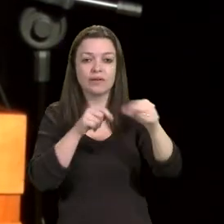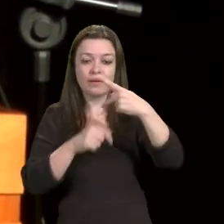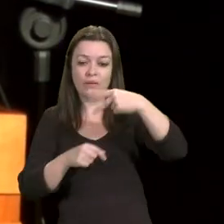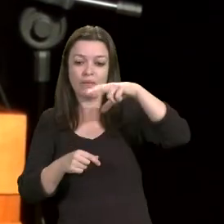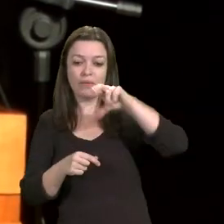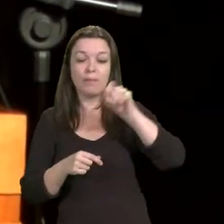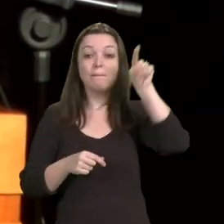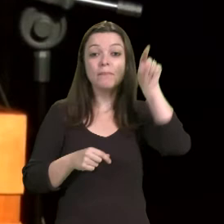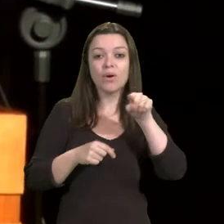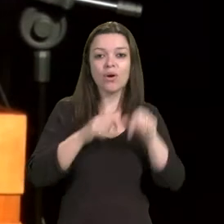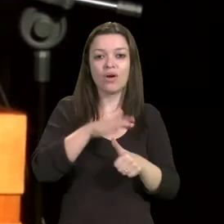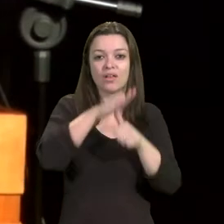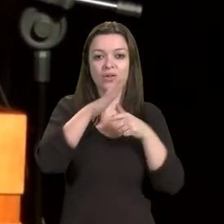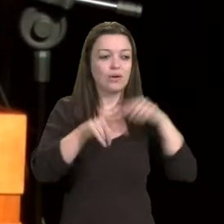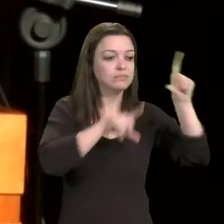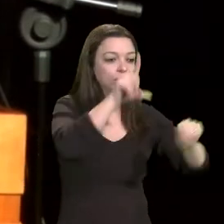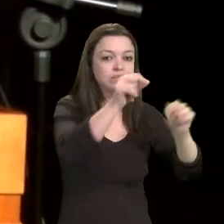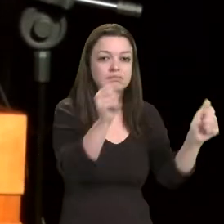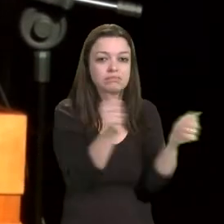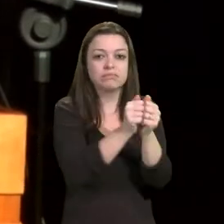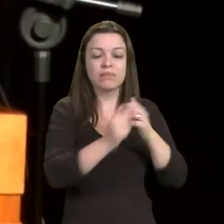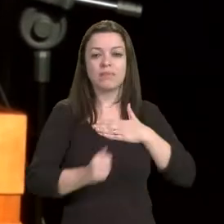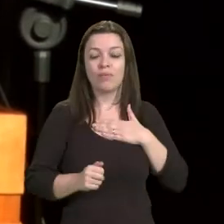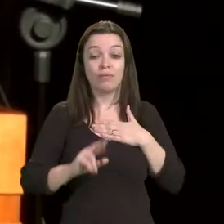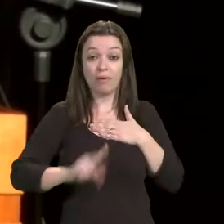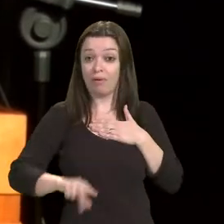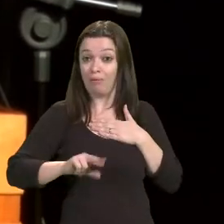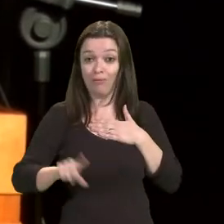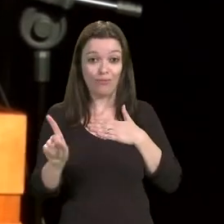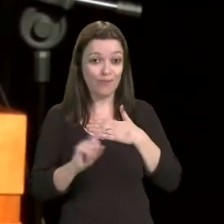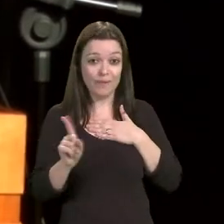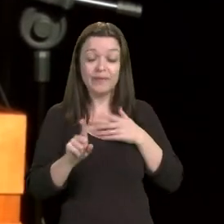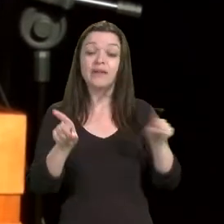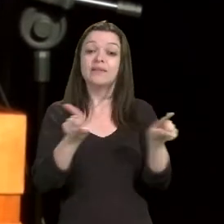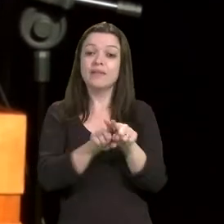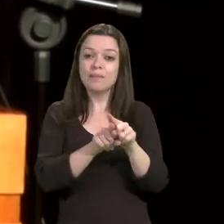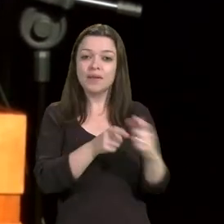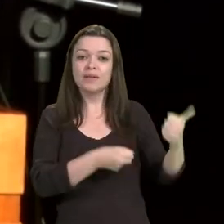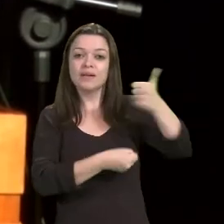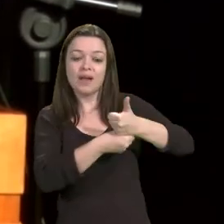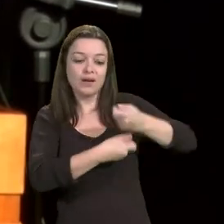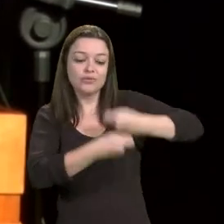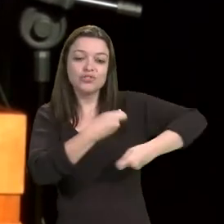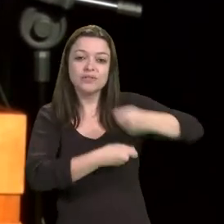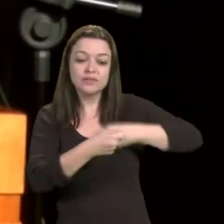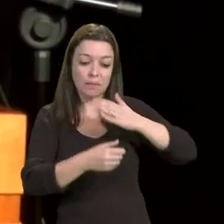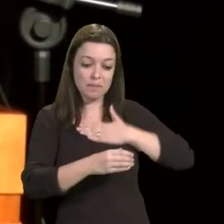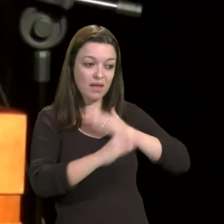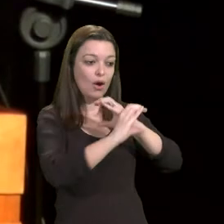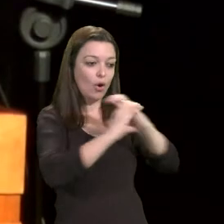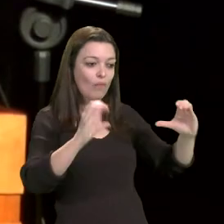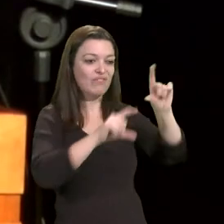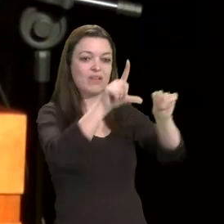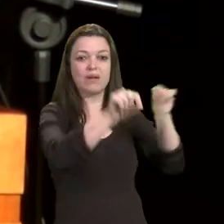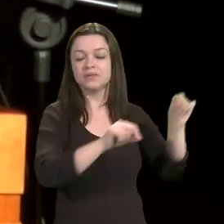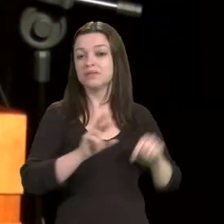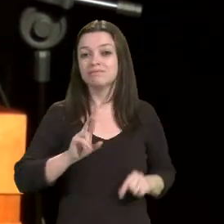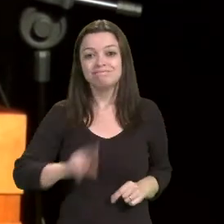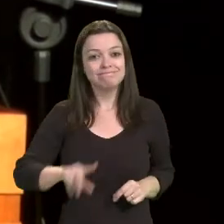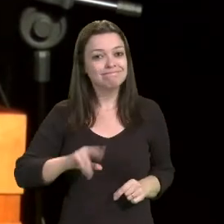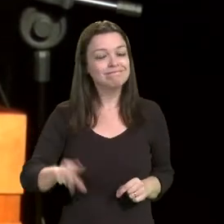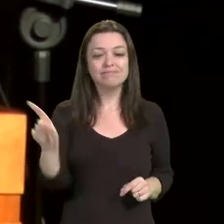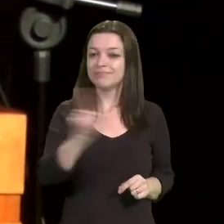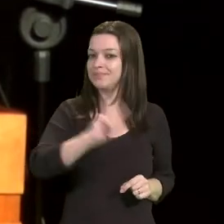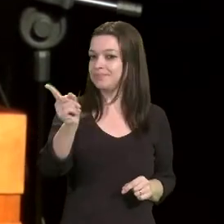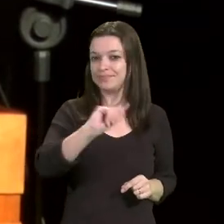-reitores, dos cargos de gestão, da sua confiança, mas sim o